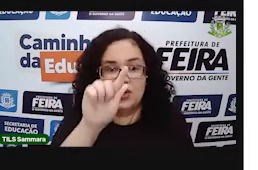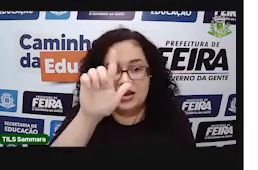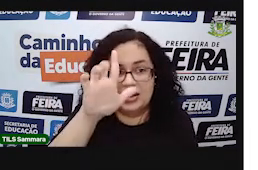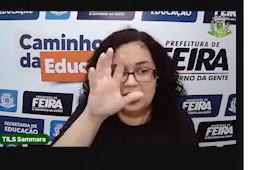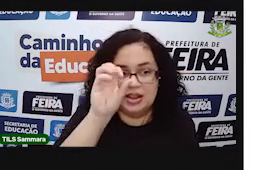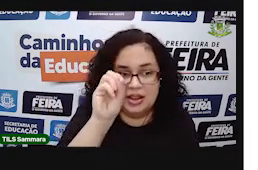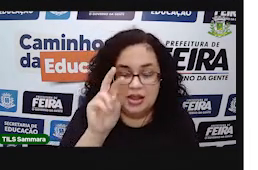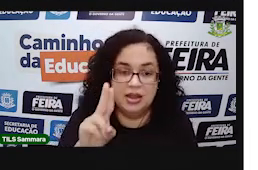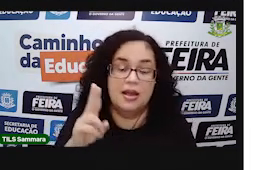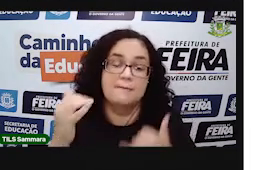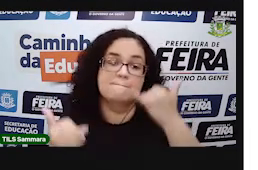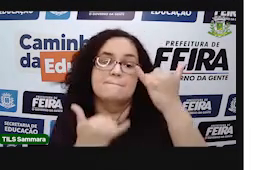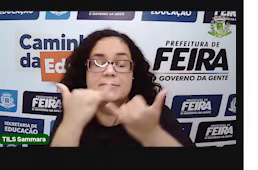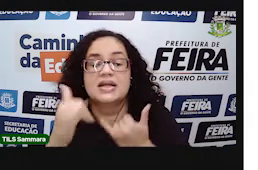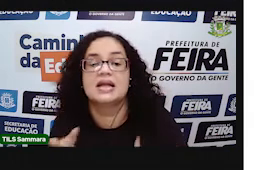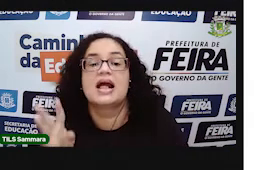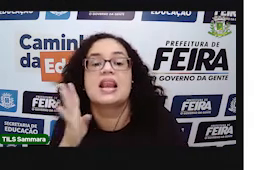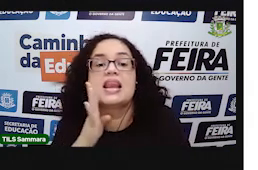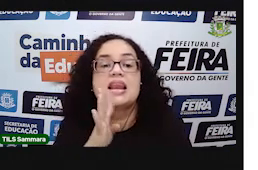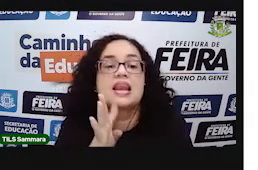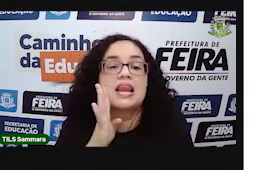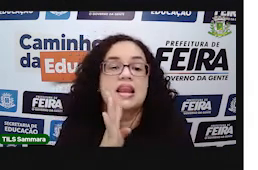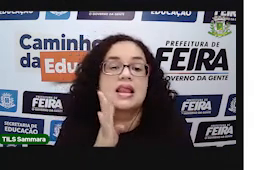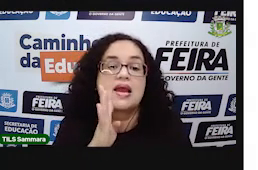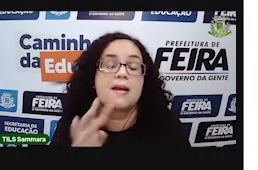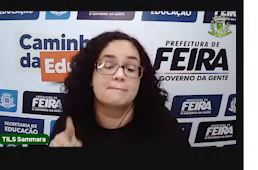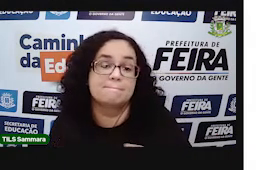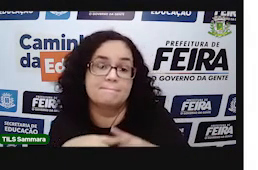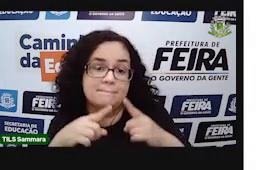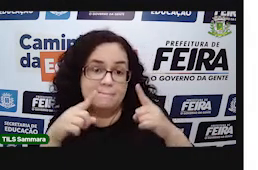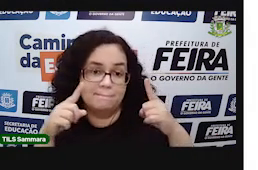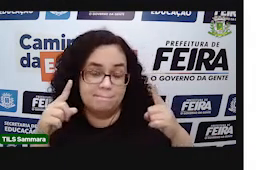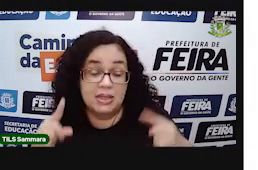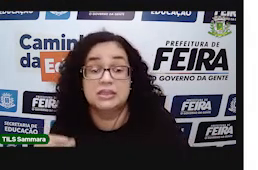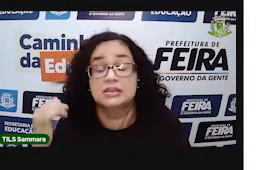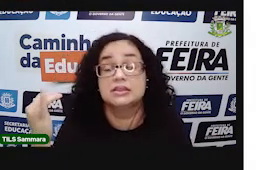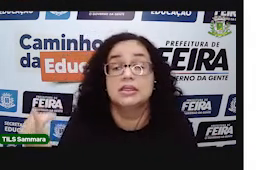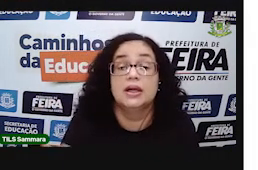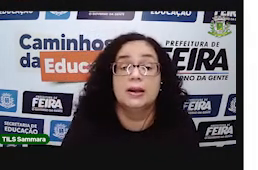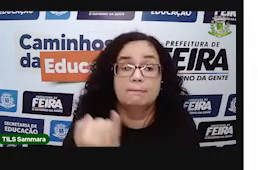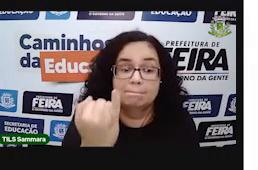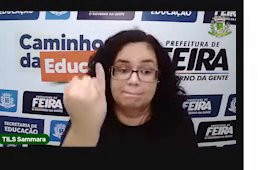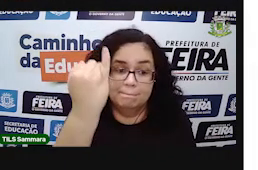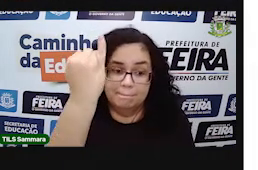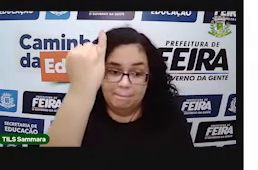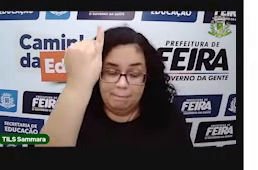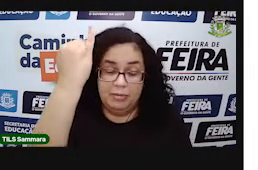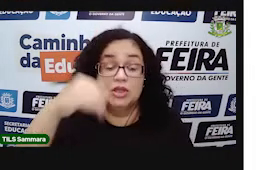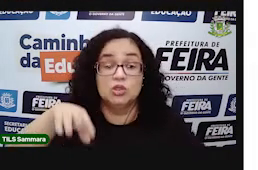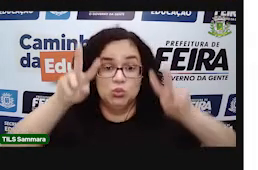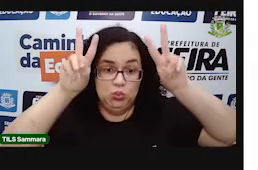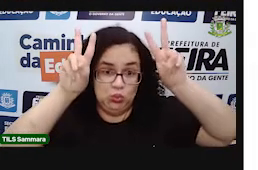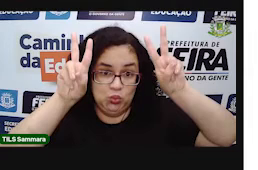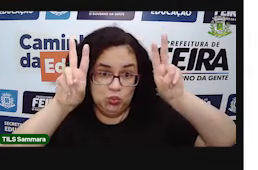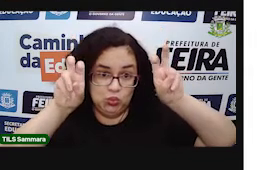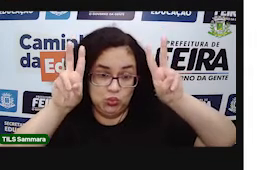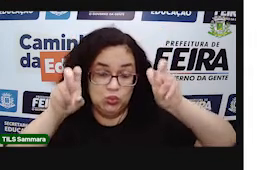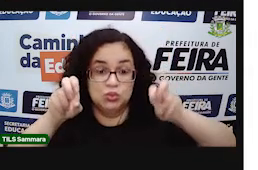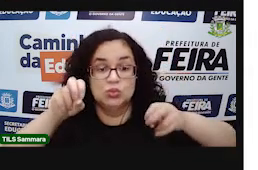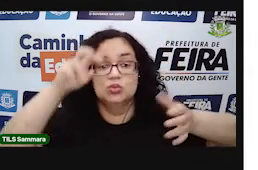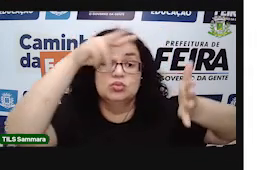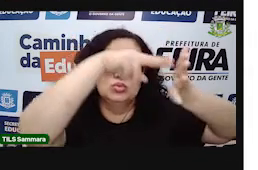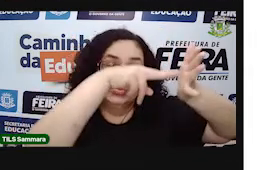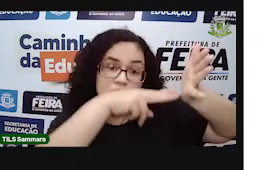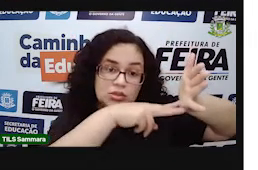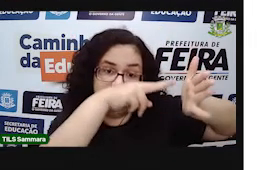Ludo, tá? E jogar, ele é muito bacana. Certo? Mas o que é que eu quero trazer de importante para